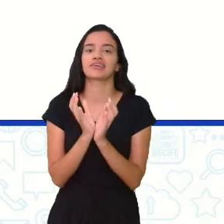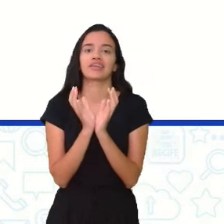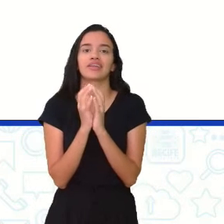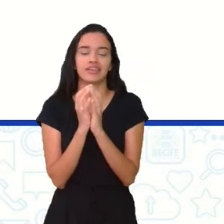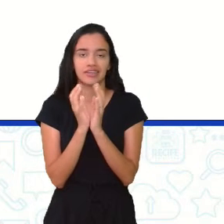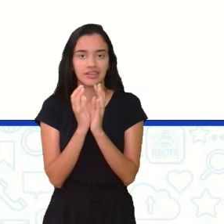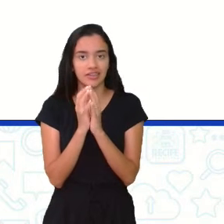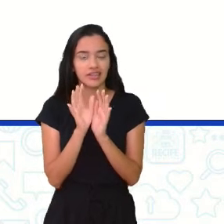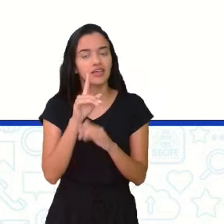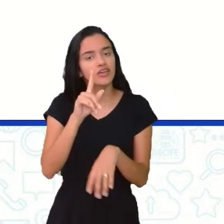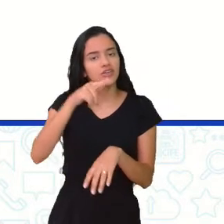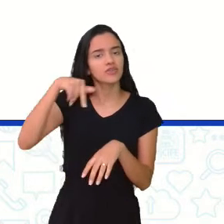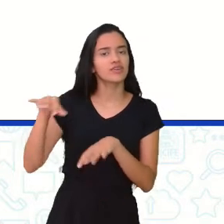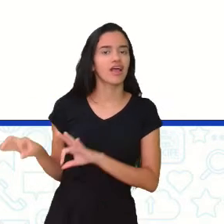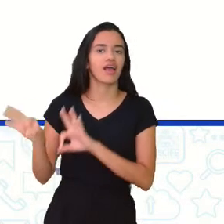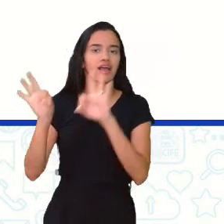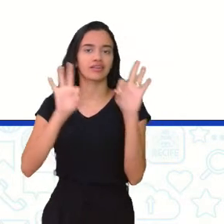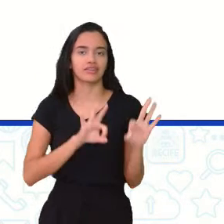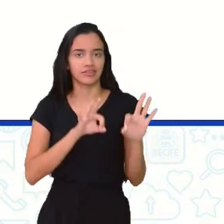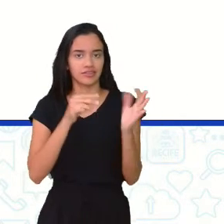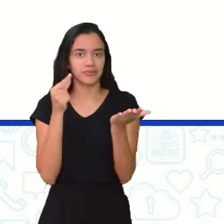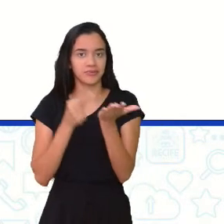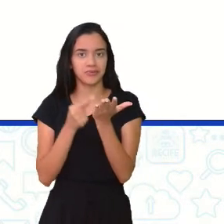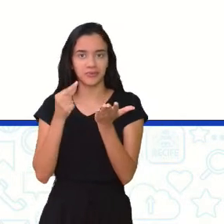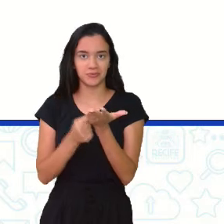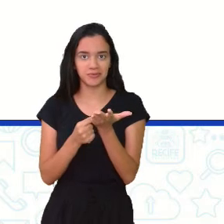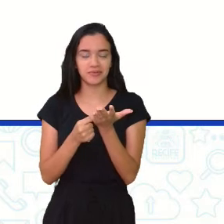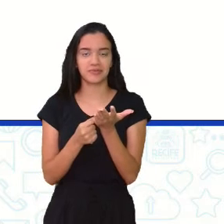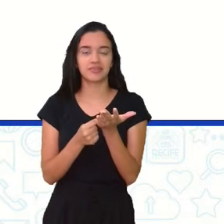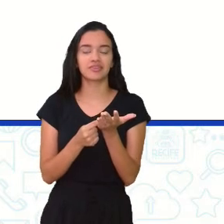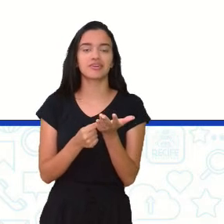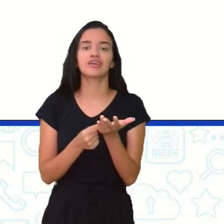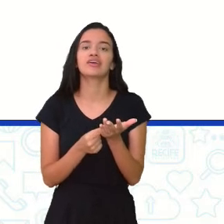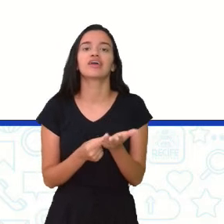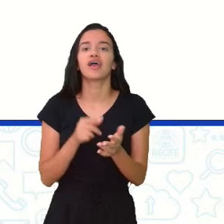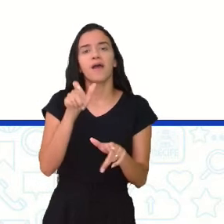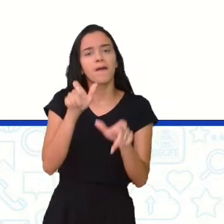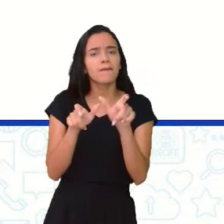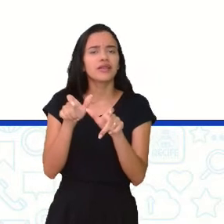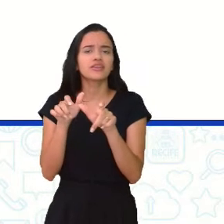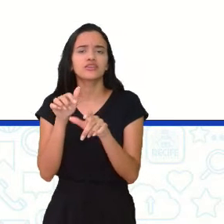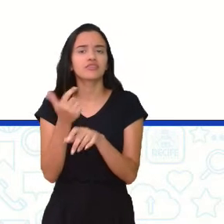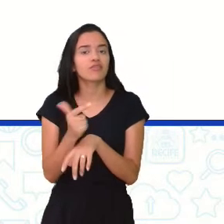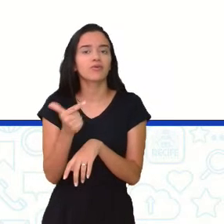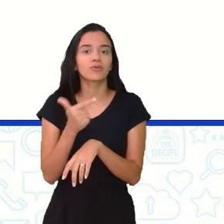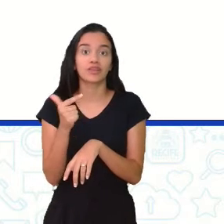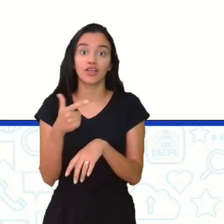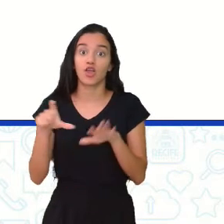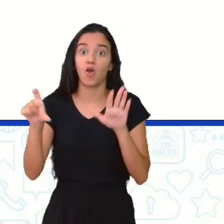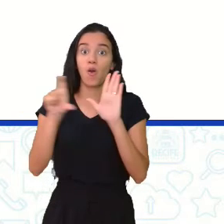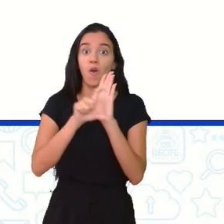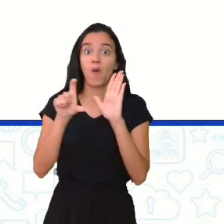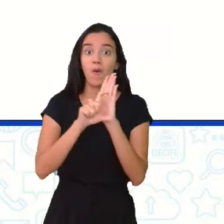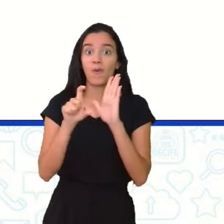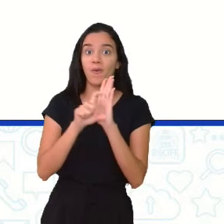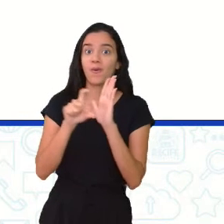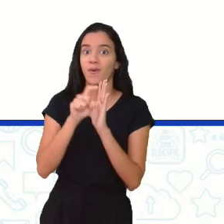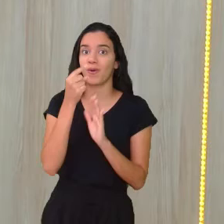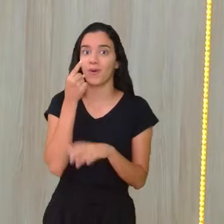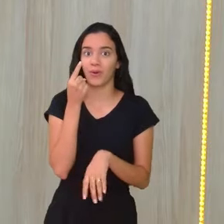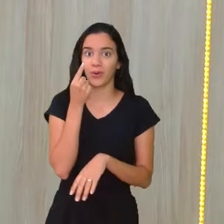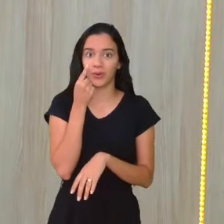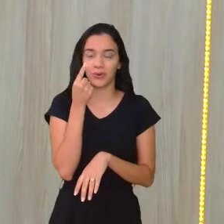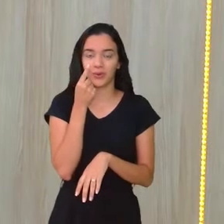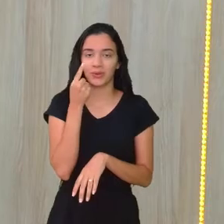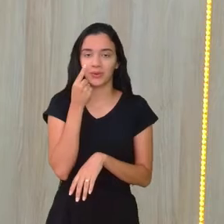vantagem de você estar assistindo com o aplicativo do Educa Recife, para aqueles que ainda não tem, olha o QR Code aí, bora